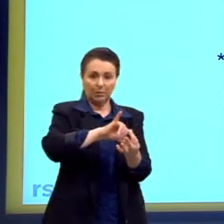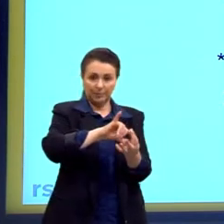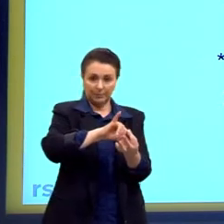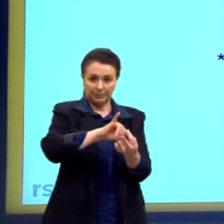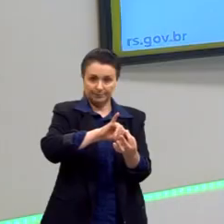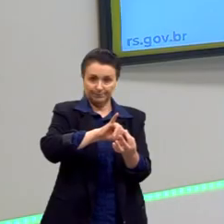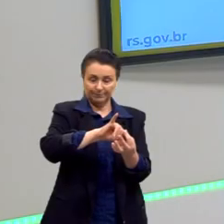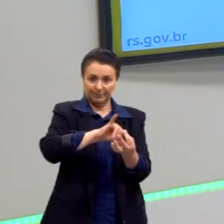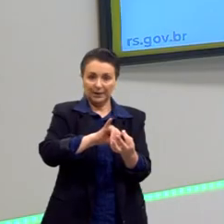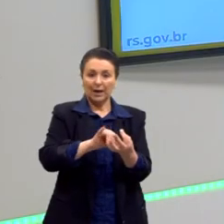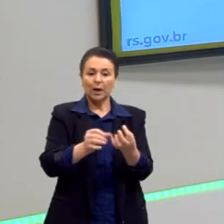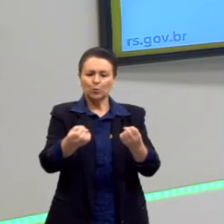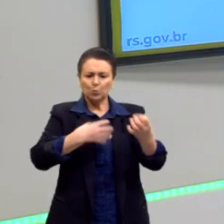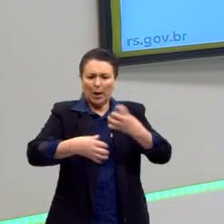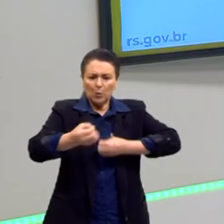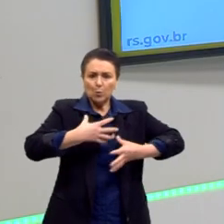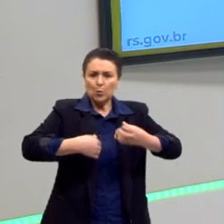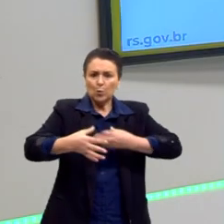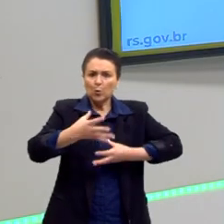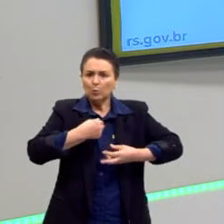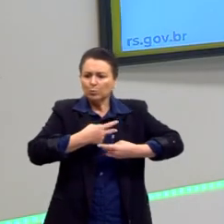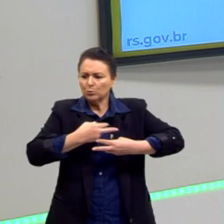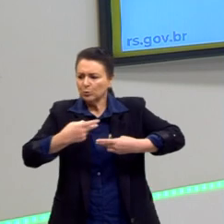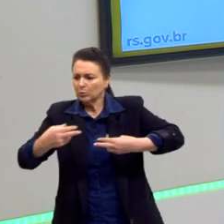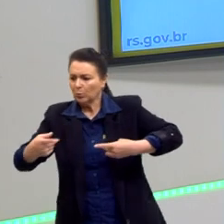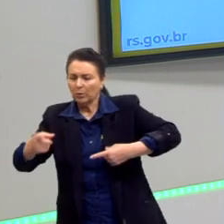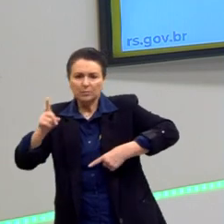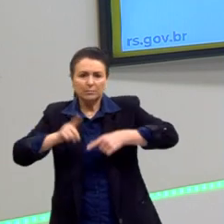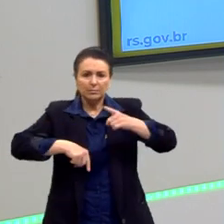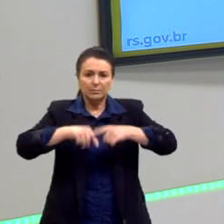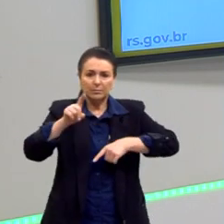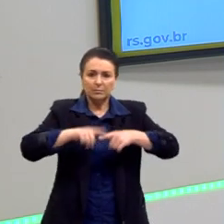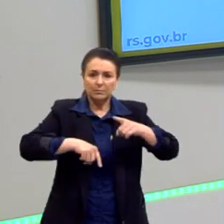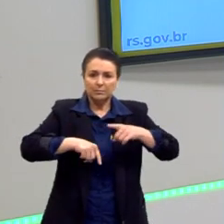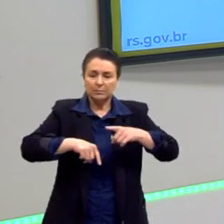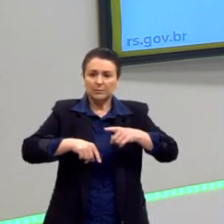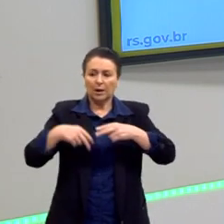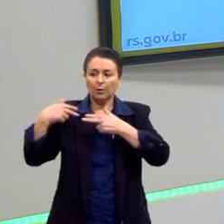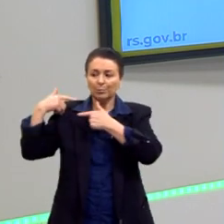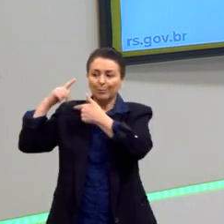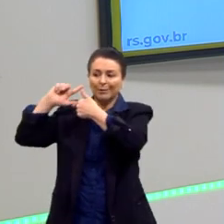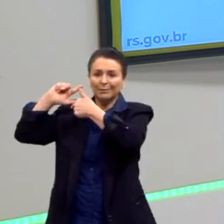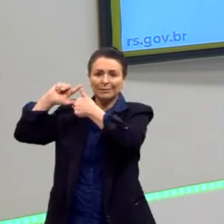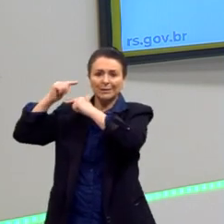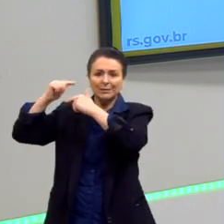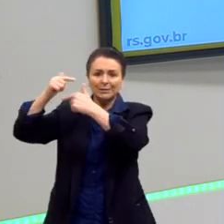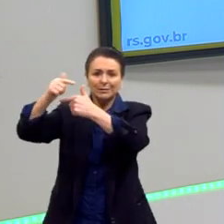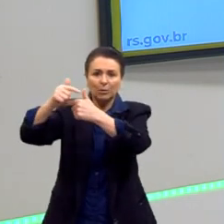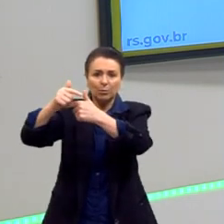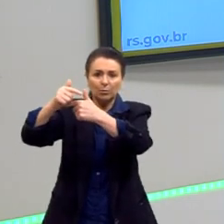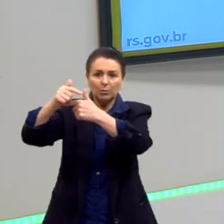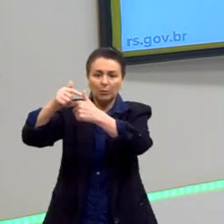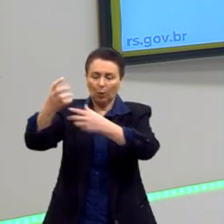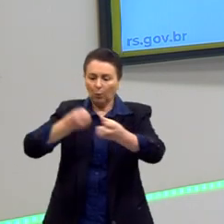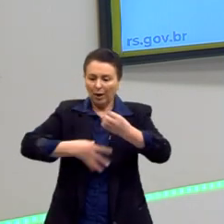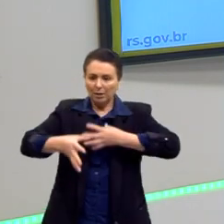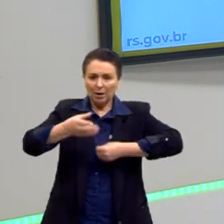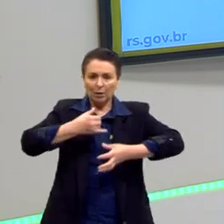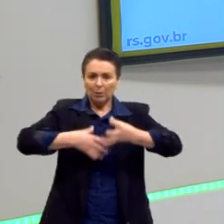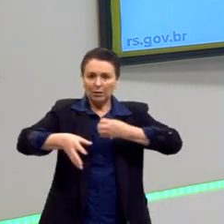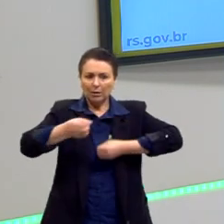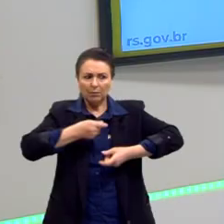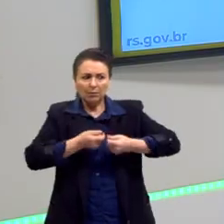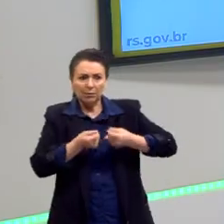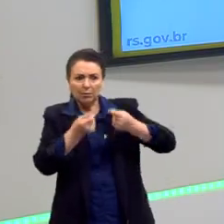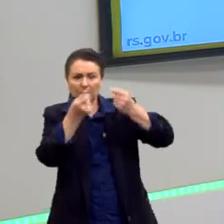provém do acúmulo de capital, é o princípio do sistema tradicional, o acúmulo de capital. A minha expectativa, o que vai